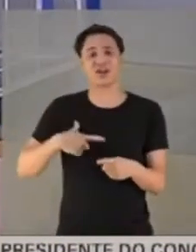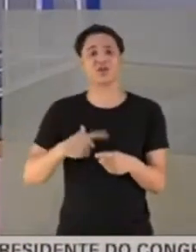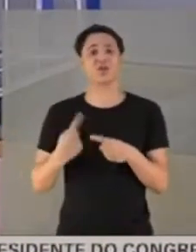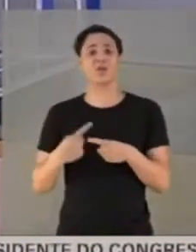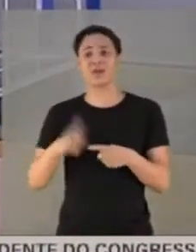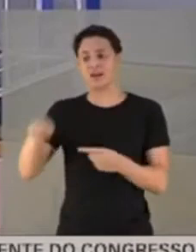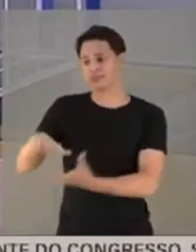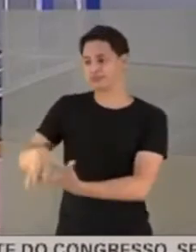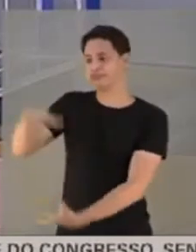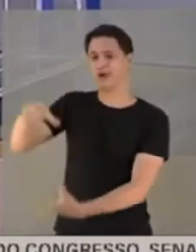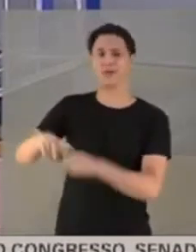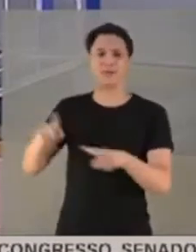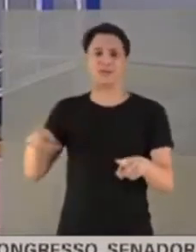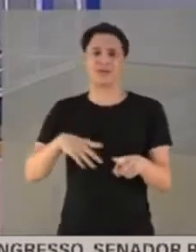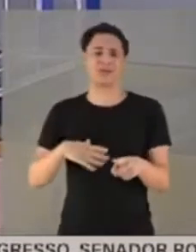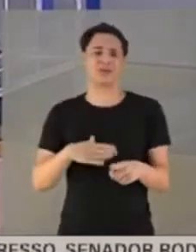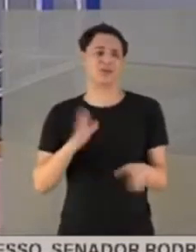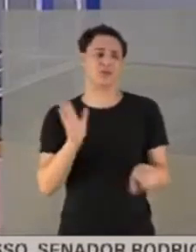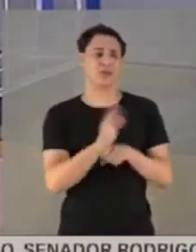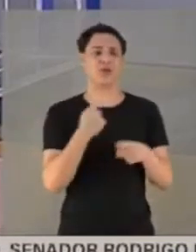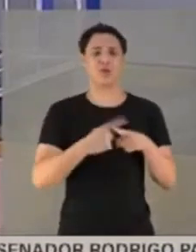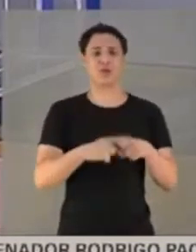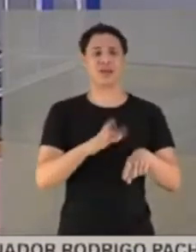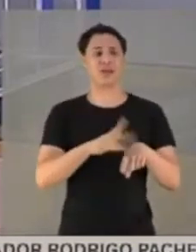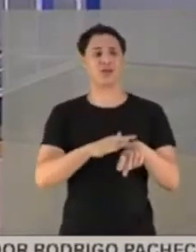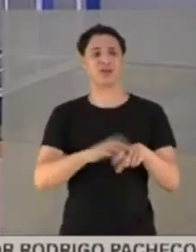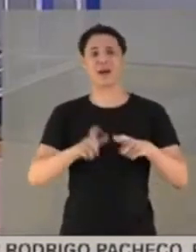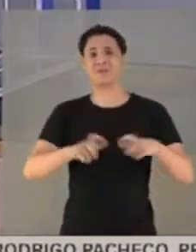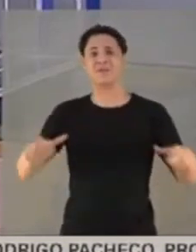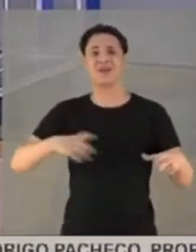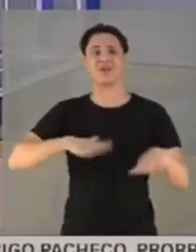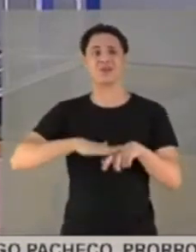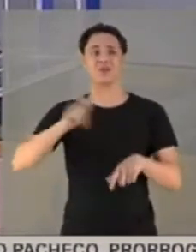quantidade, mas infelizmente o número de doentes era bem maior do que a quantidade enviada.